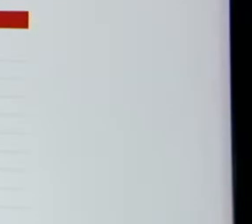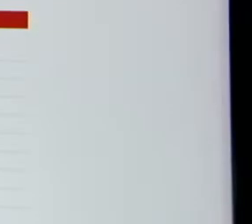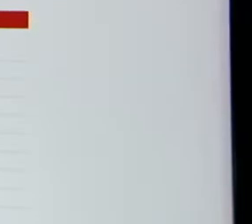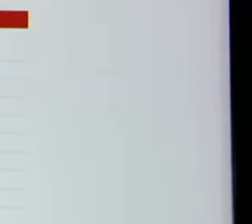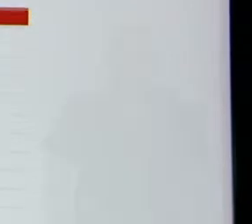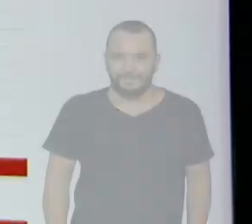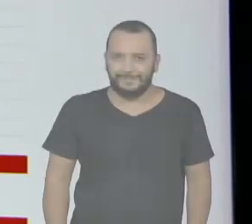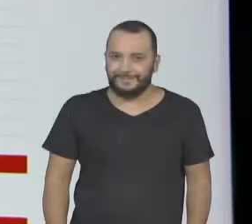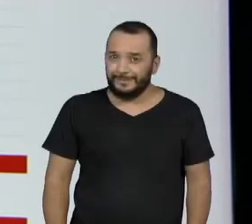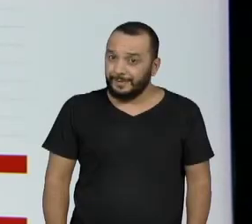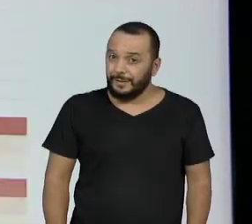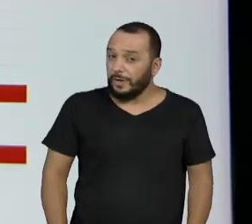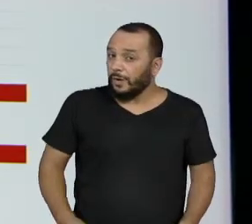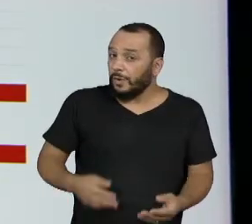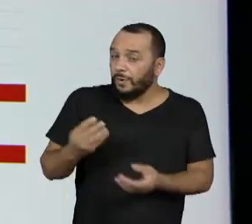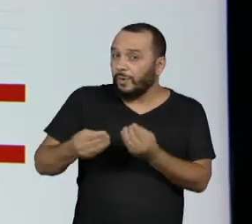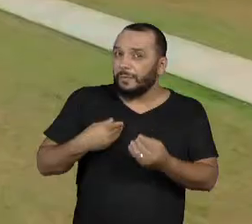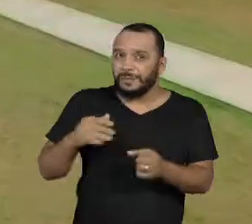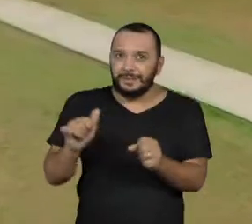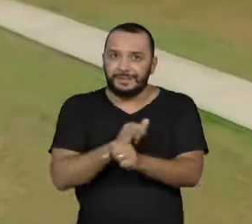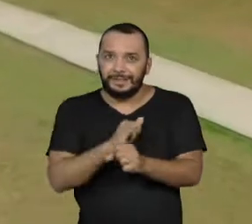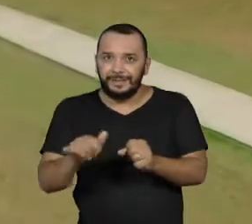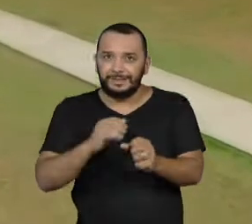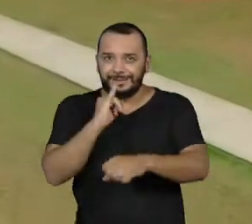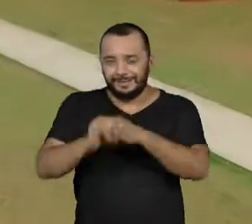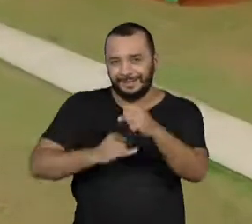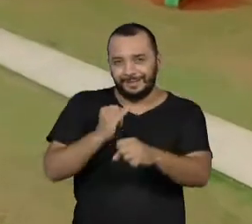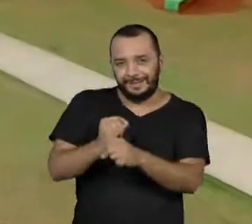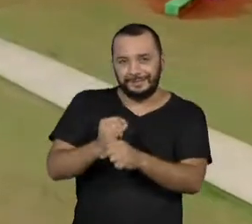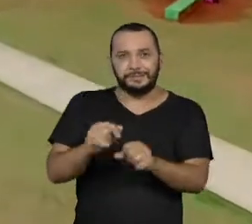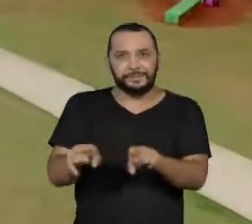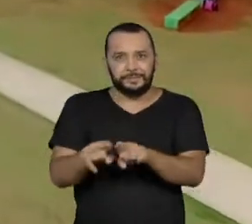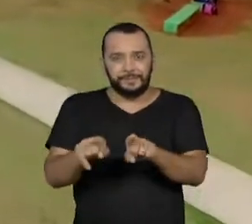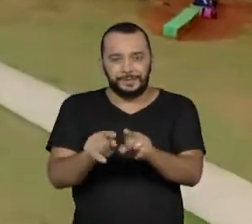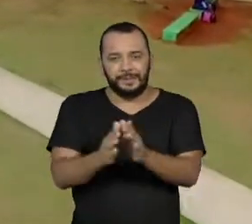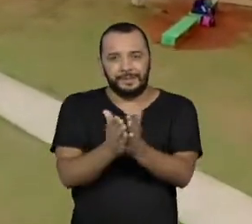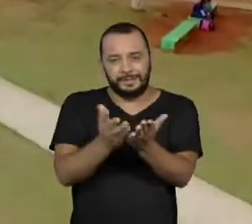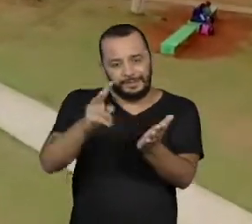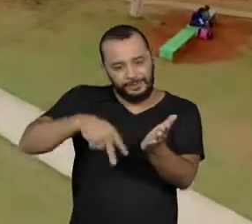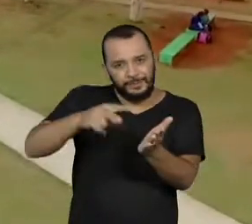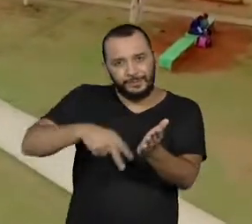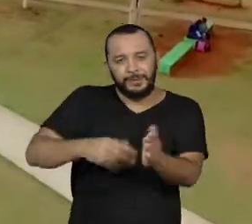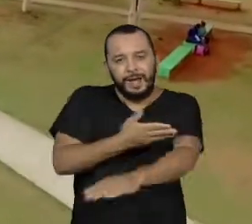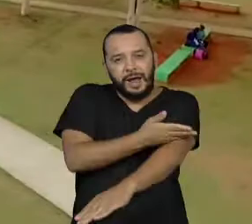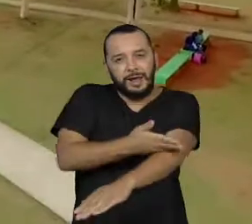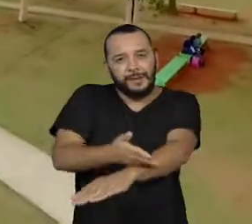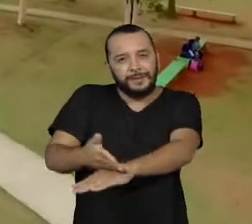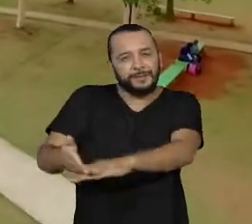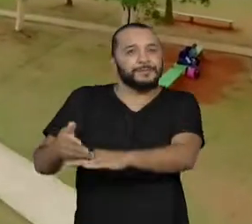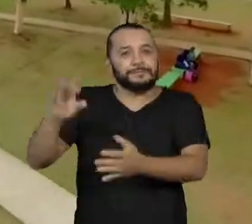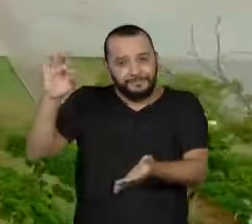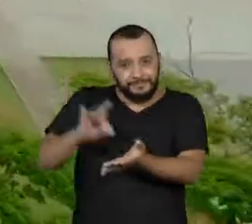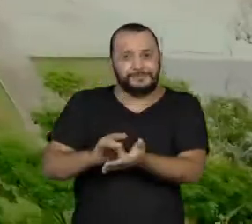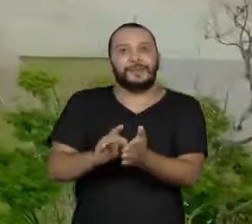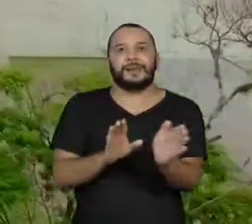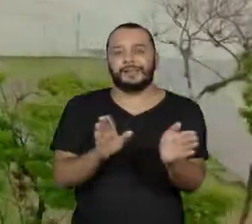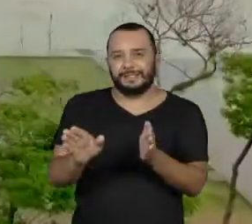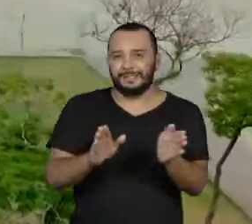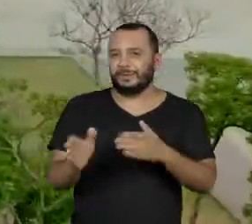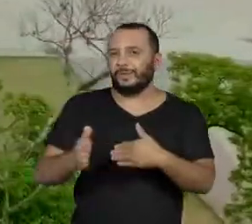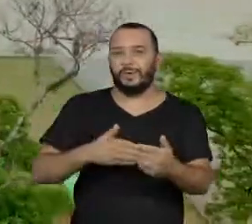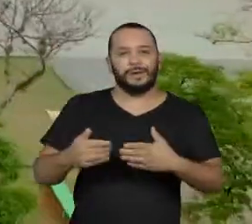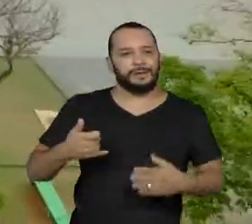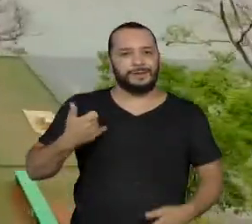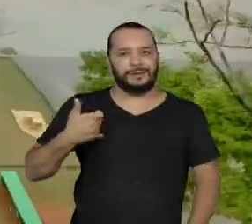Uma solução virtual e a leitura se torna uma atividade habitual, real, acessível a qualquer